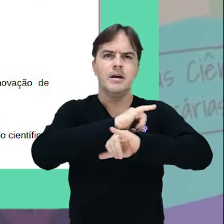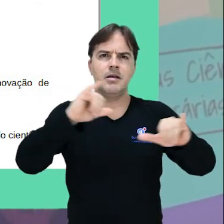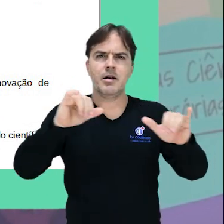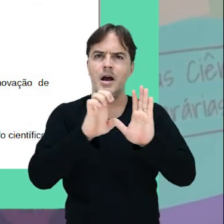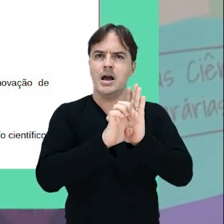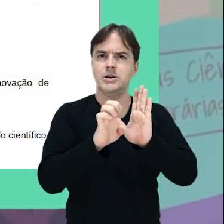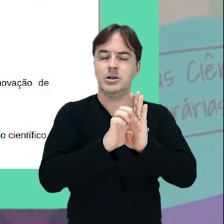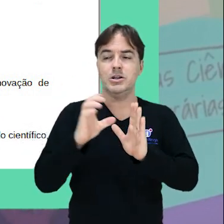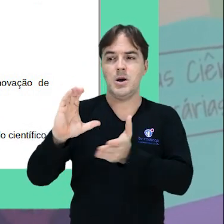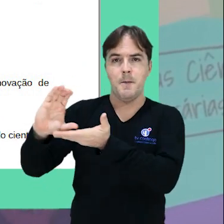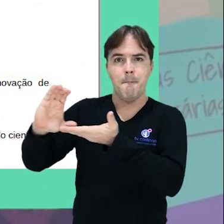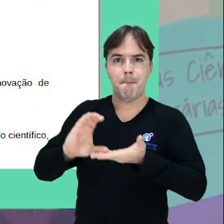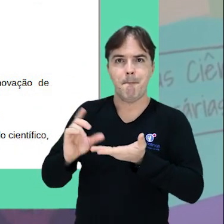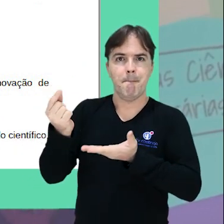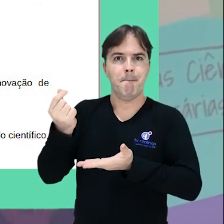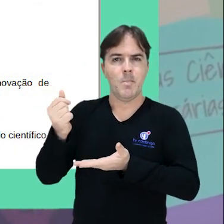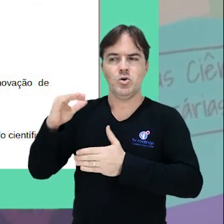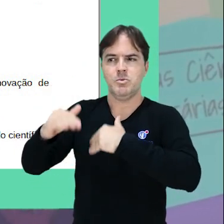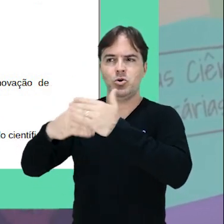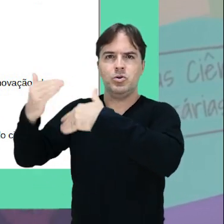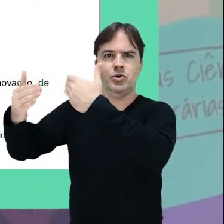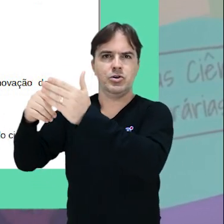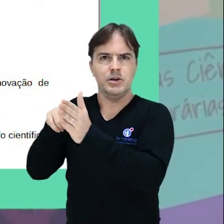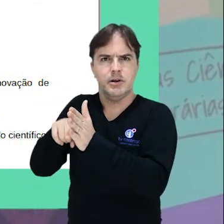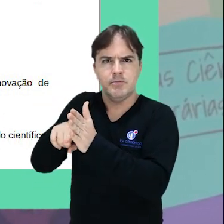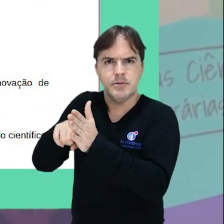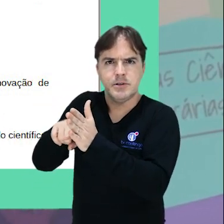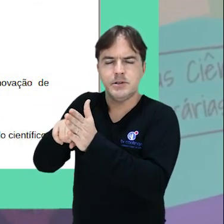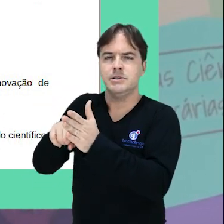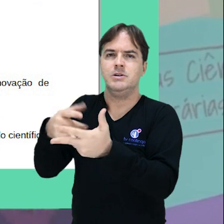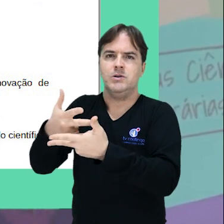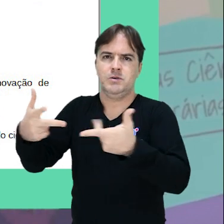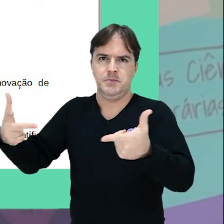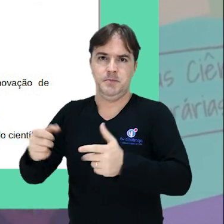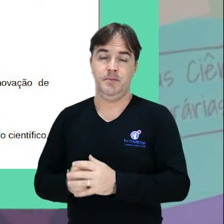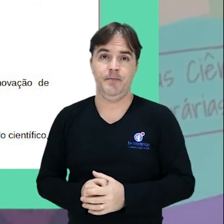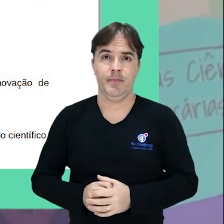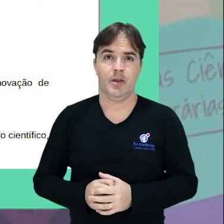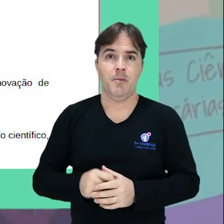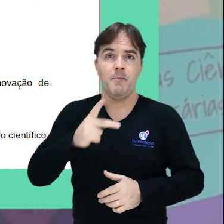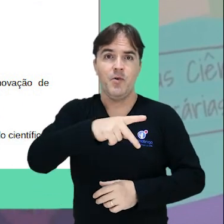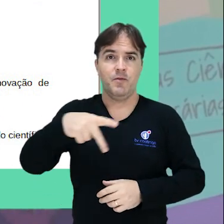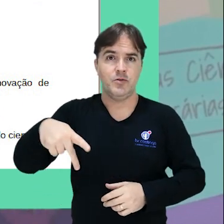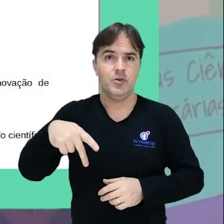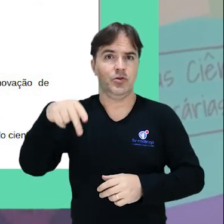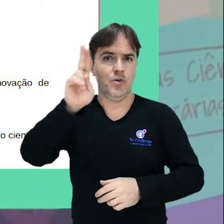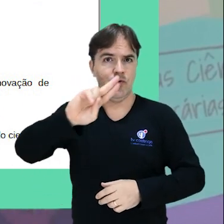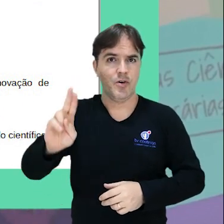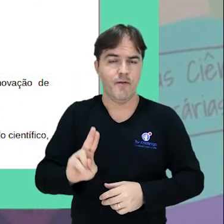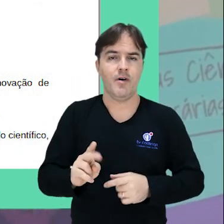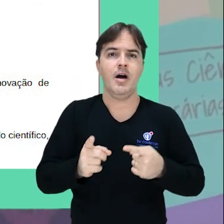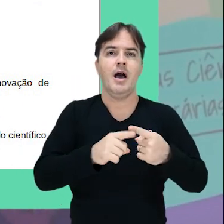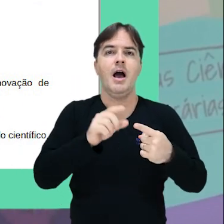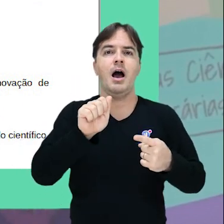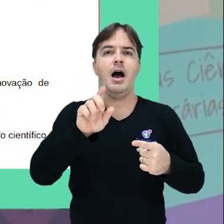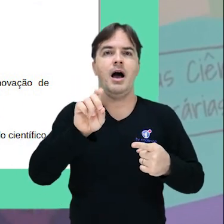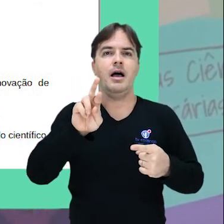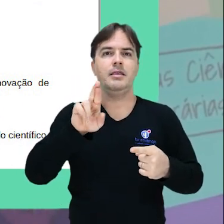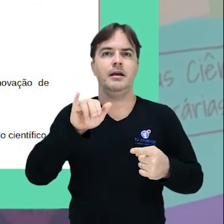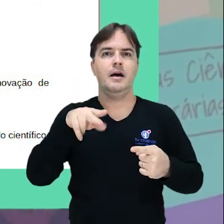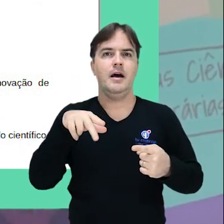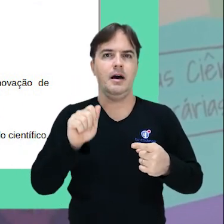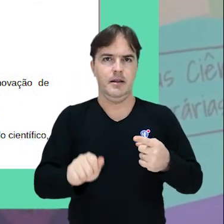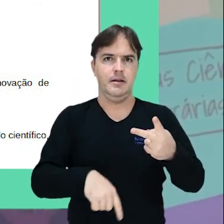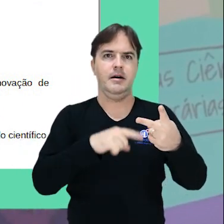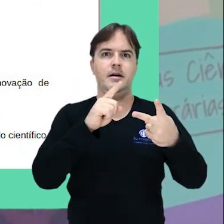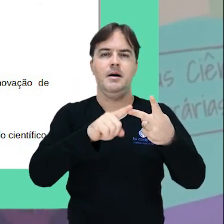edital para bolsas de produtividade em pesquisa. Os professores da Univasf, Adriana Mayumi e